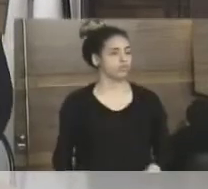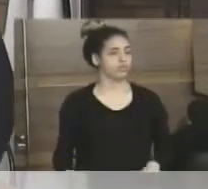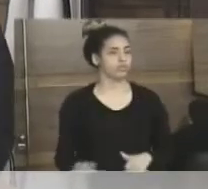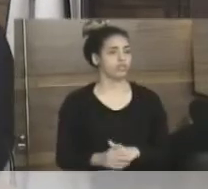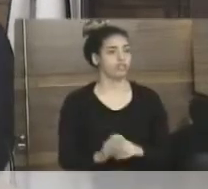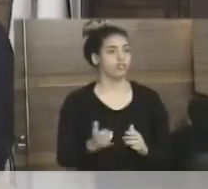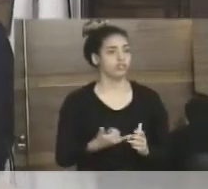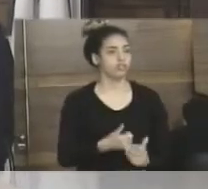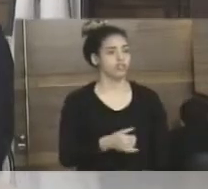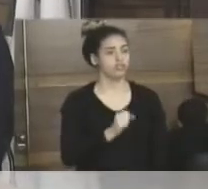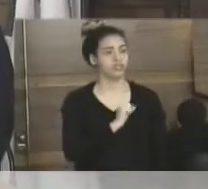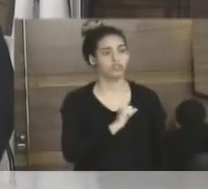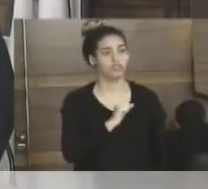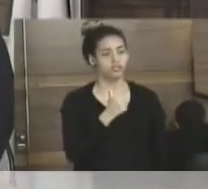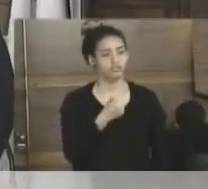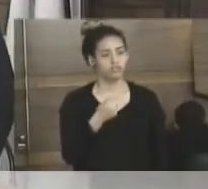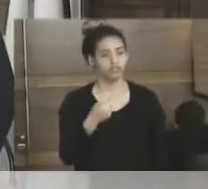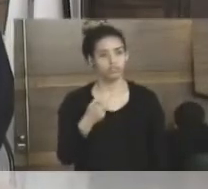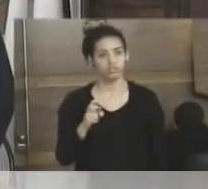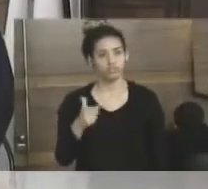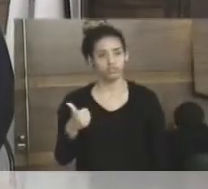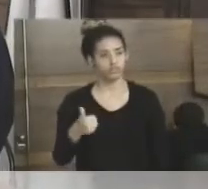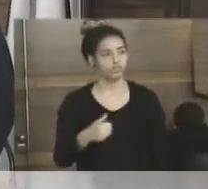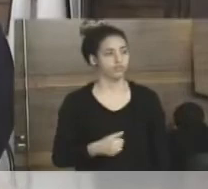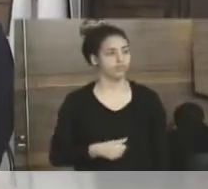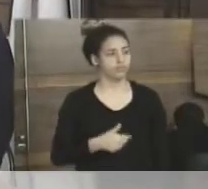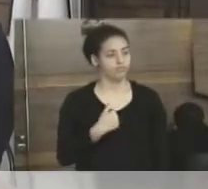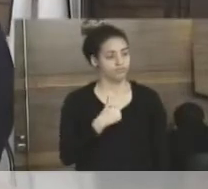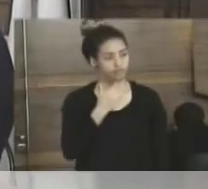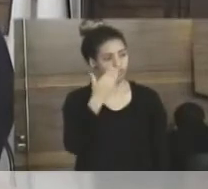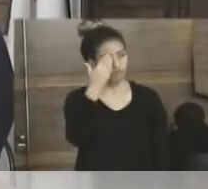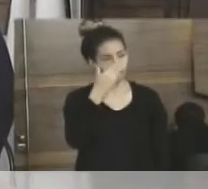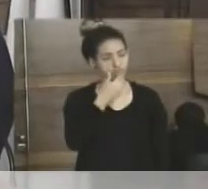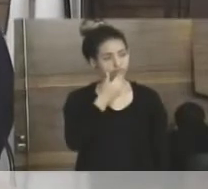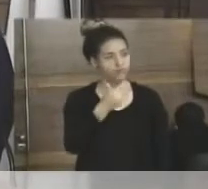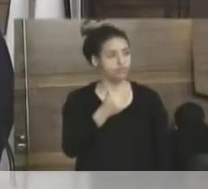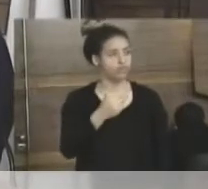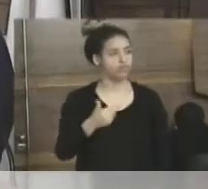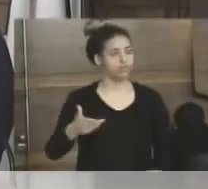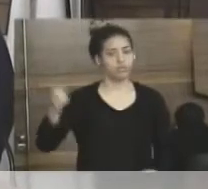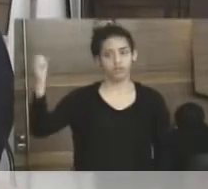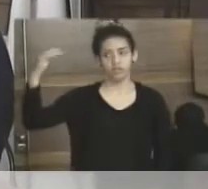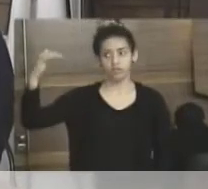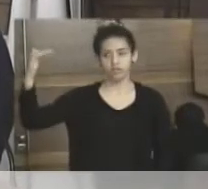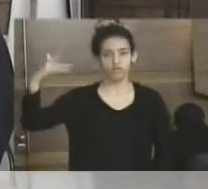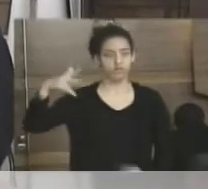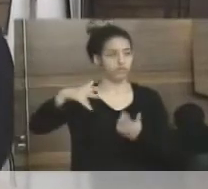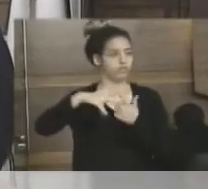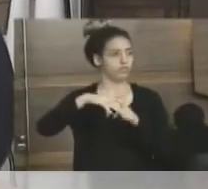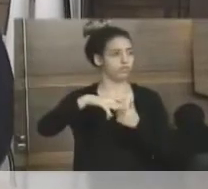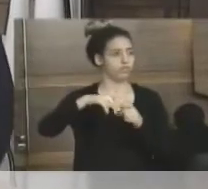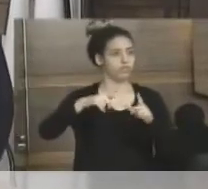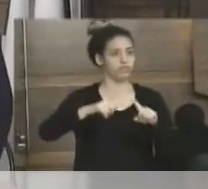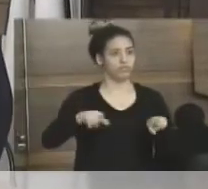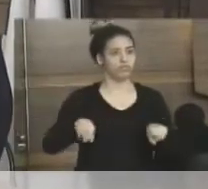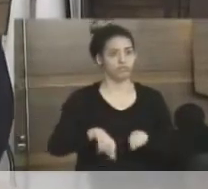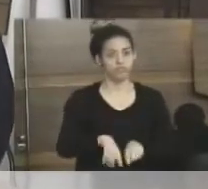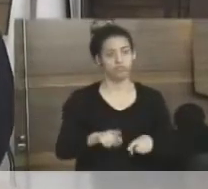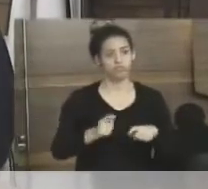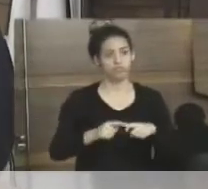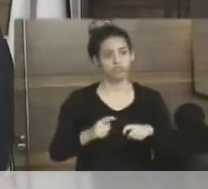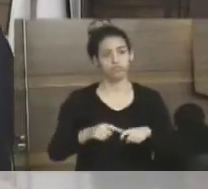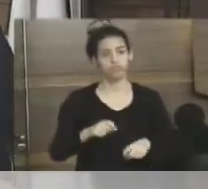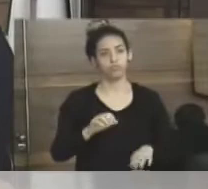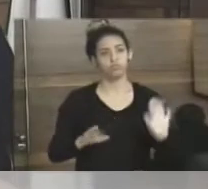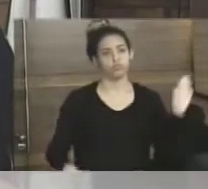E a última indicação, a 1751, eu solicito a manutenção do aparelho de ar-condicionado da sala dos médicos da unidade de saúde